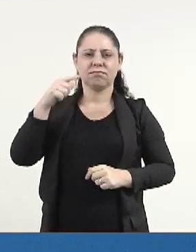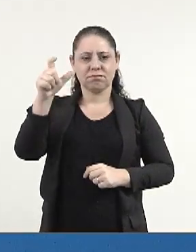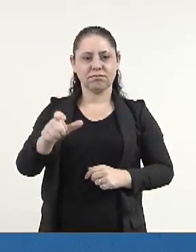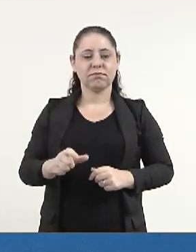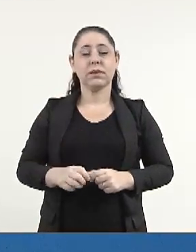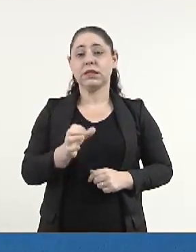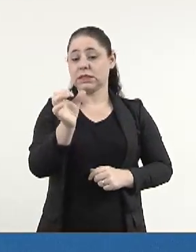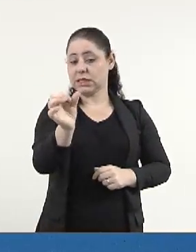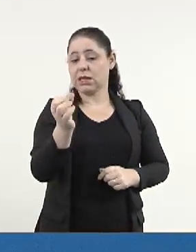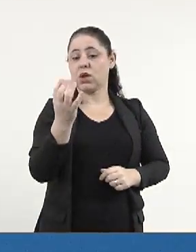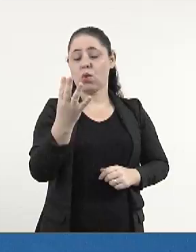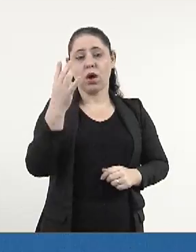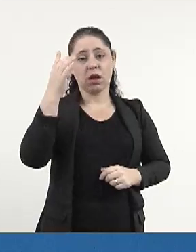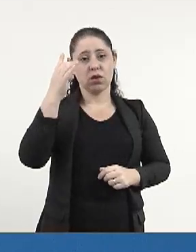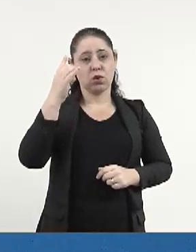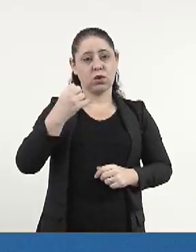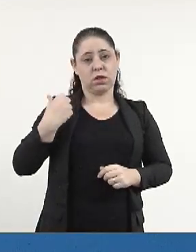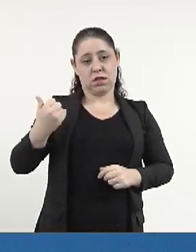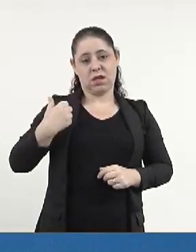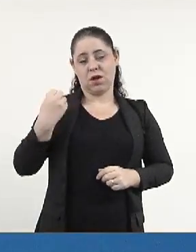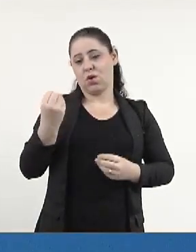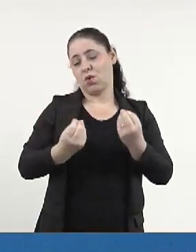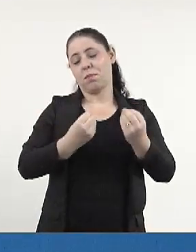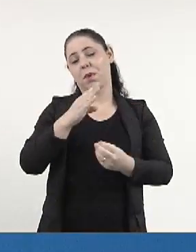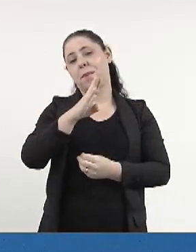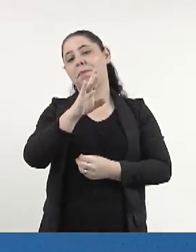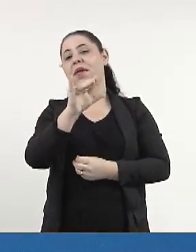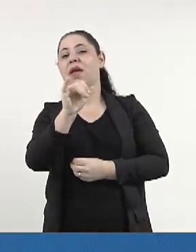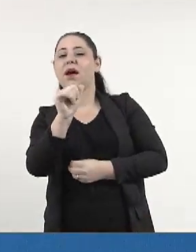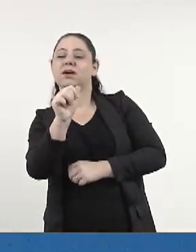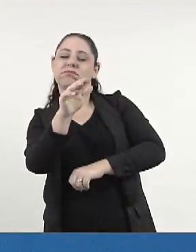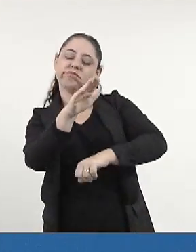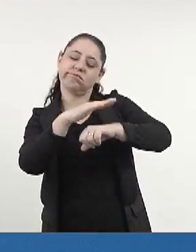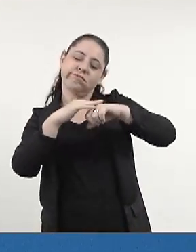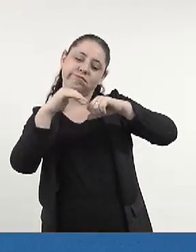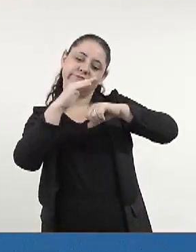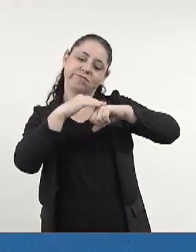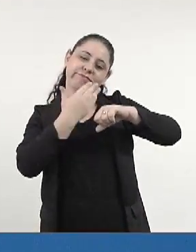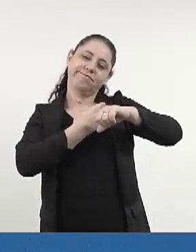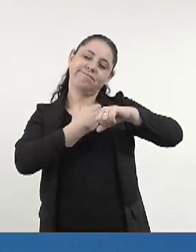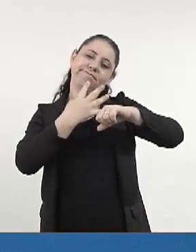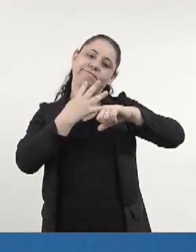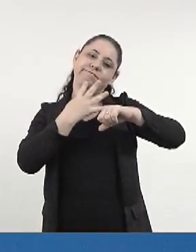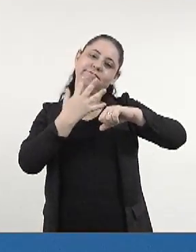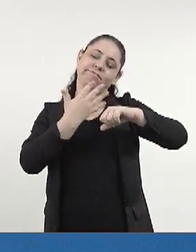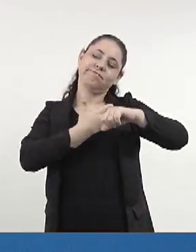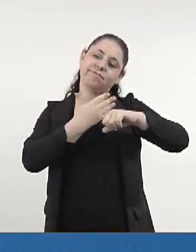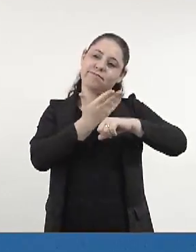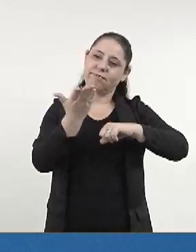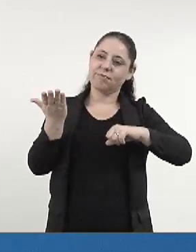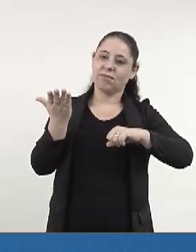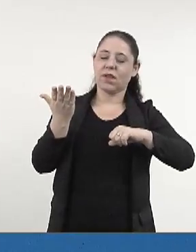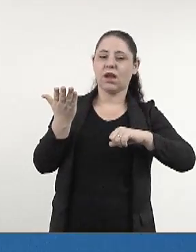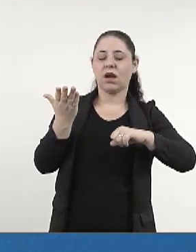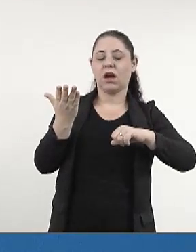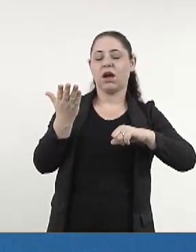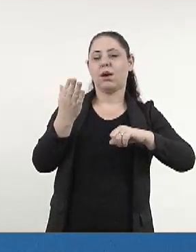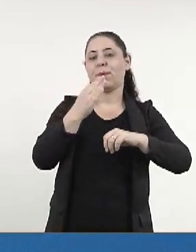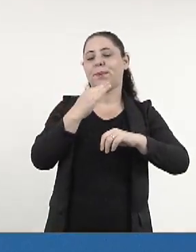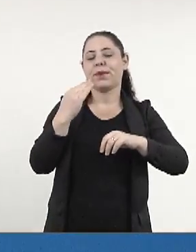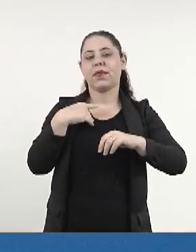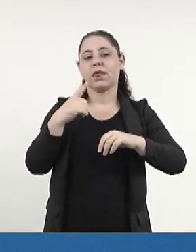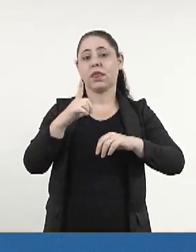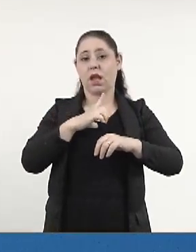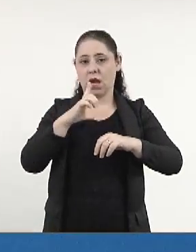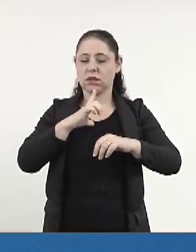Aos 64 anos, Bia, como era carinhosamente chamada pelos amigos e companheiros, deixou um legado